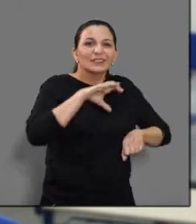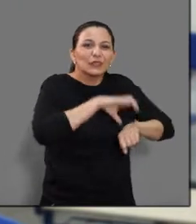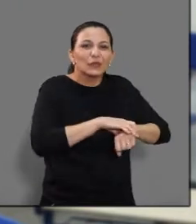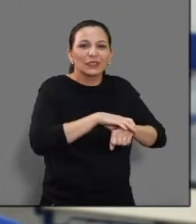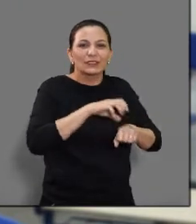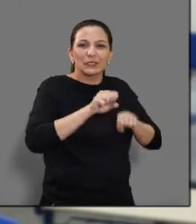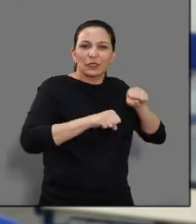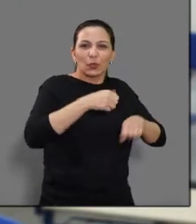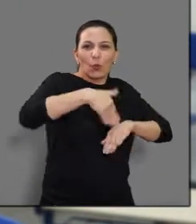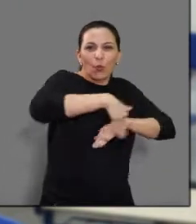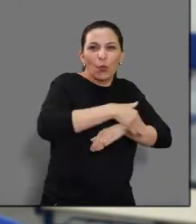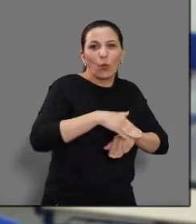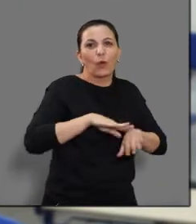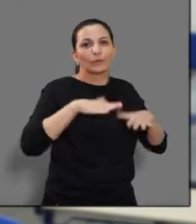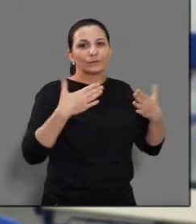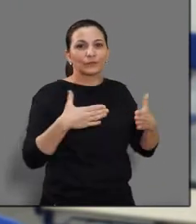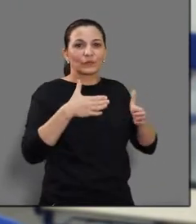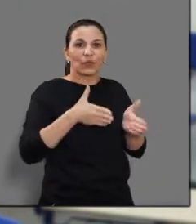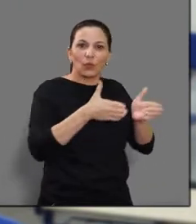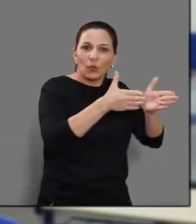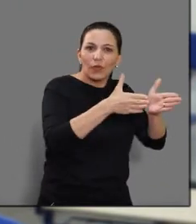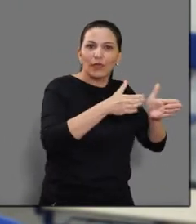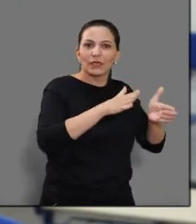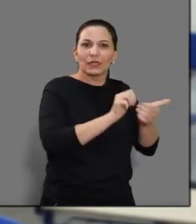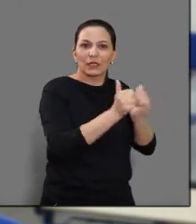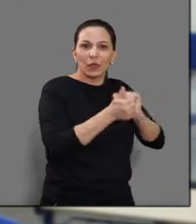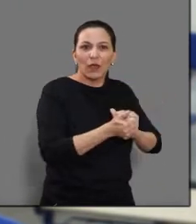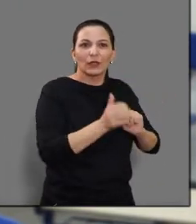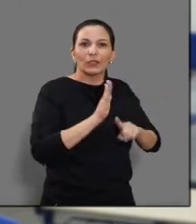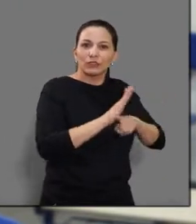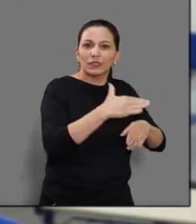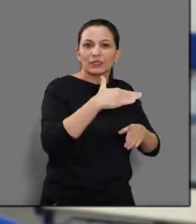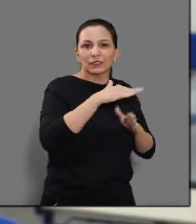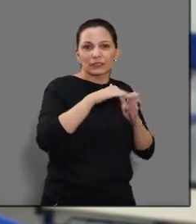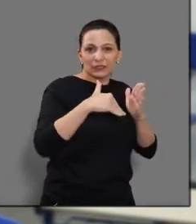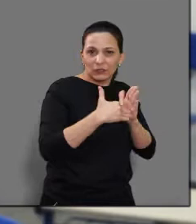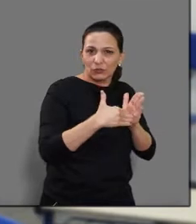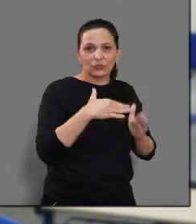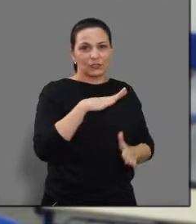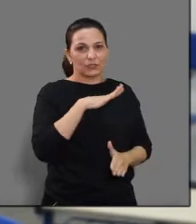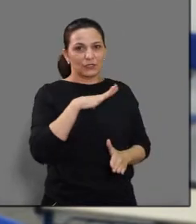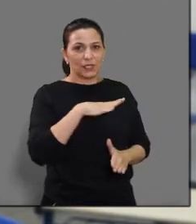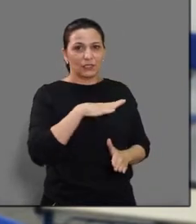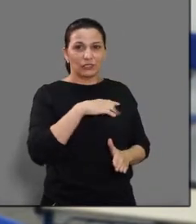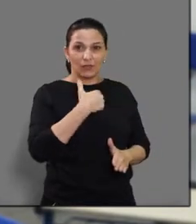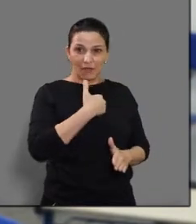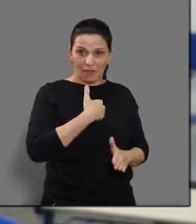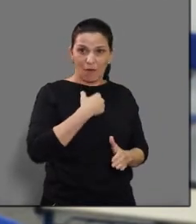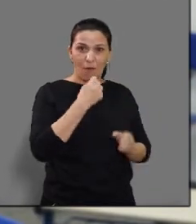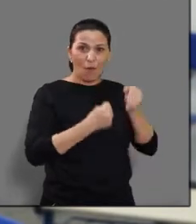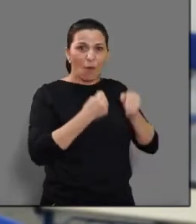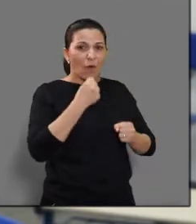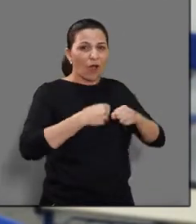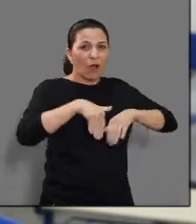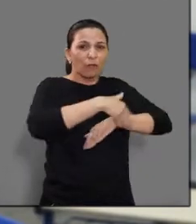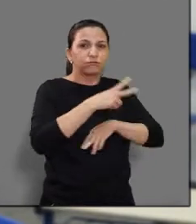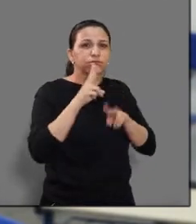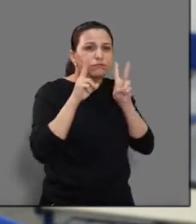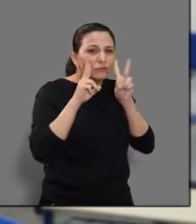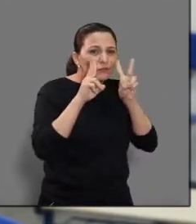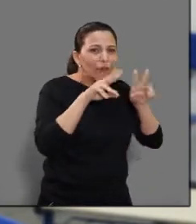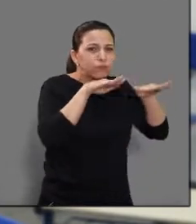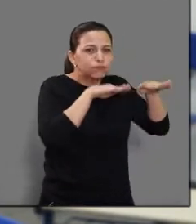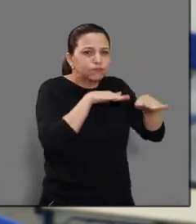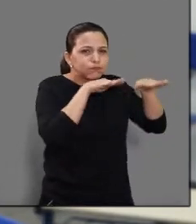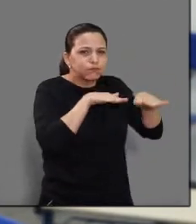eu estava andando de carro, aí aquele engarrafamento. Aí eu olho, por que será que aconteceu isso? Eu vejo uma bicicleta